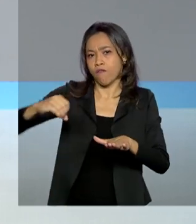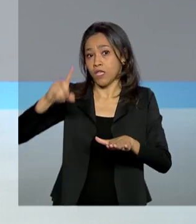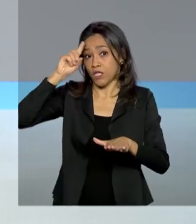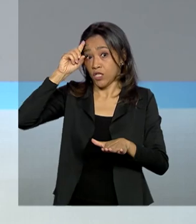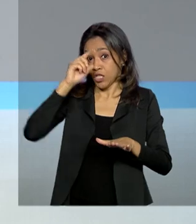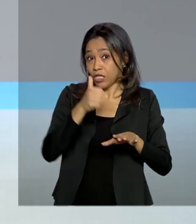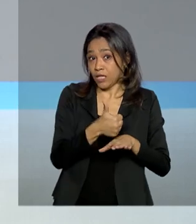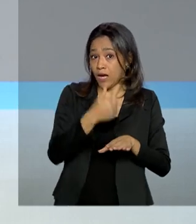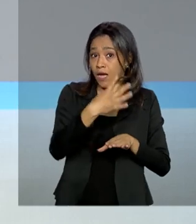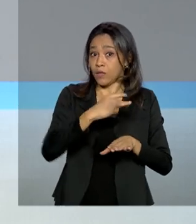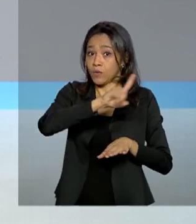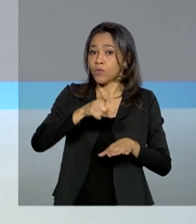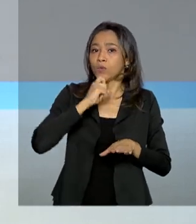14 de julho a 11 de outubro.